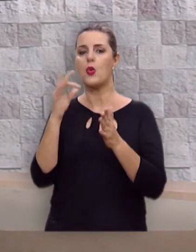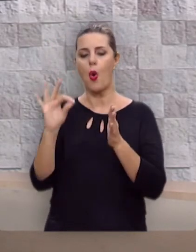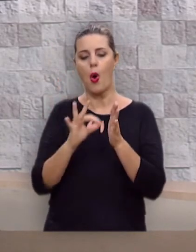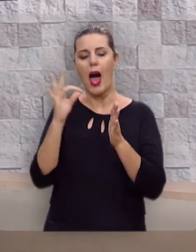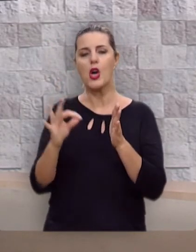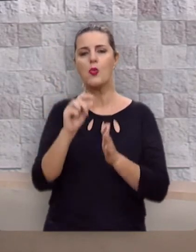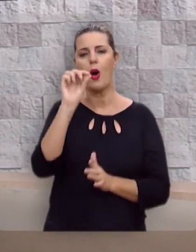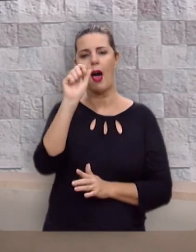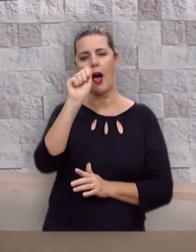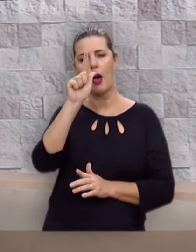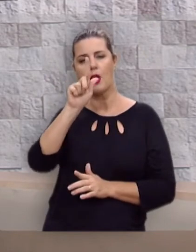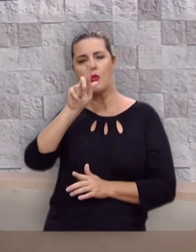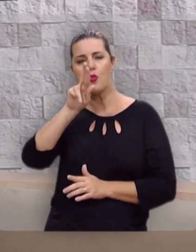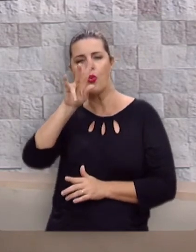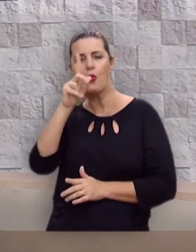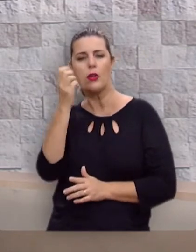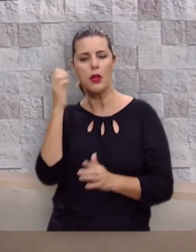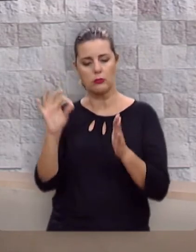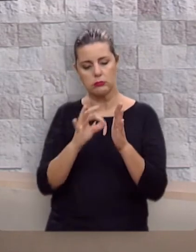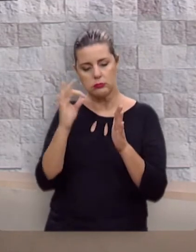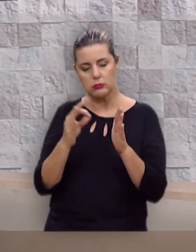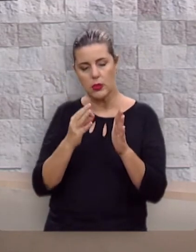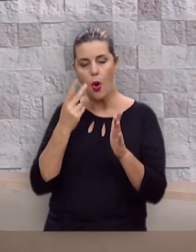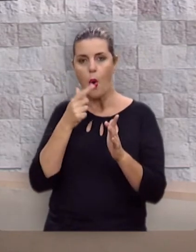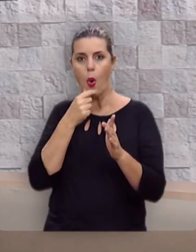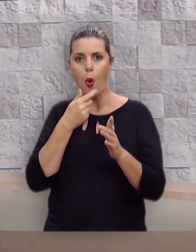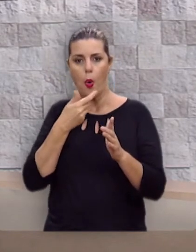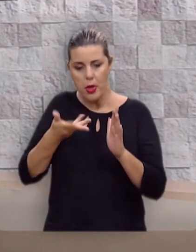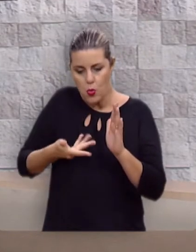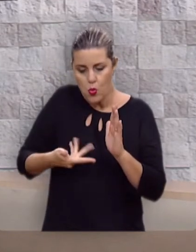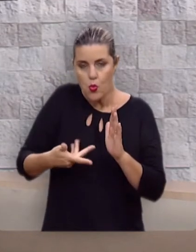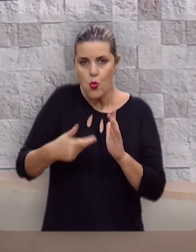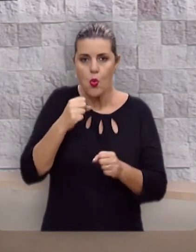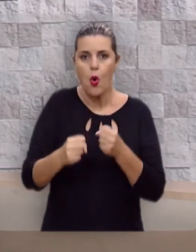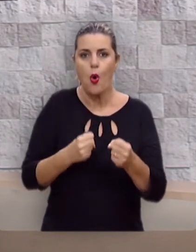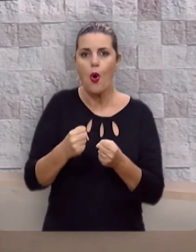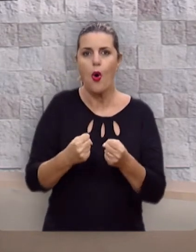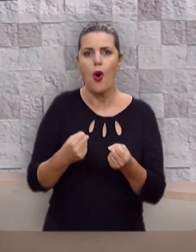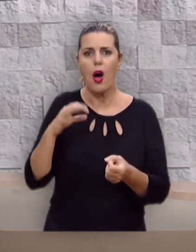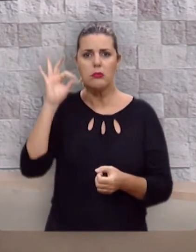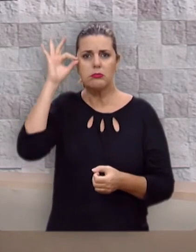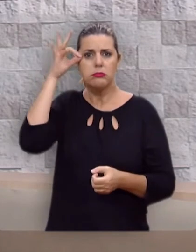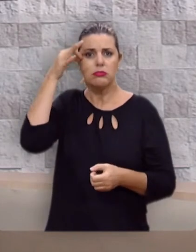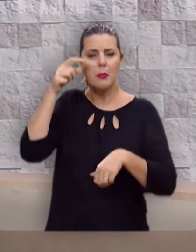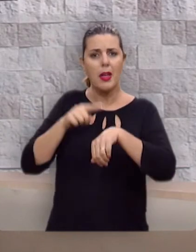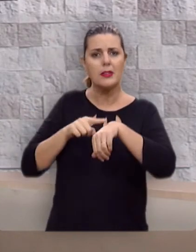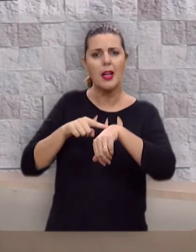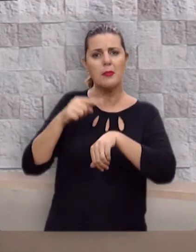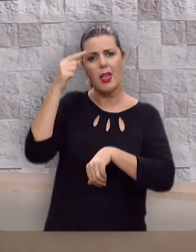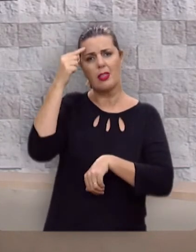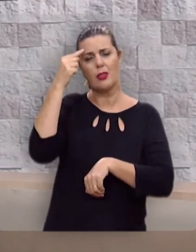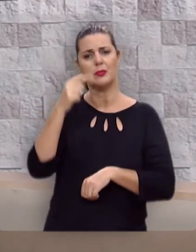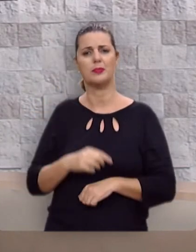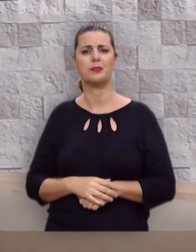agulha de um tecelão, como um corredor veloz, como um breve pensamento,